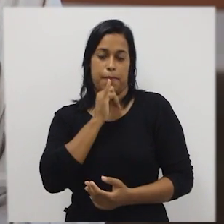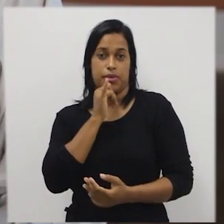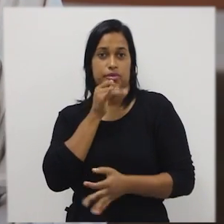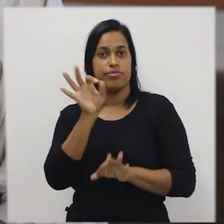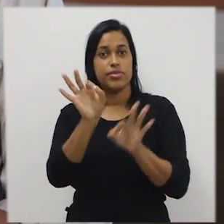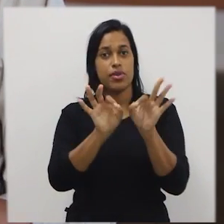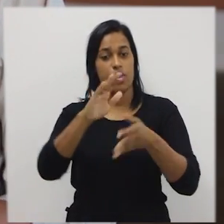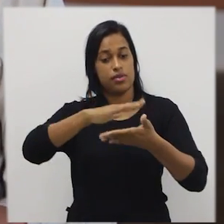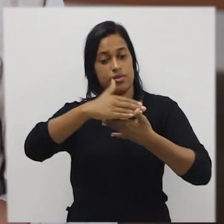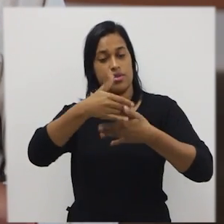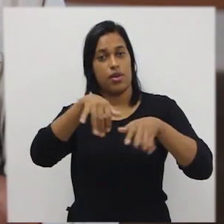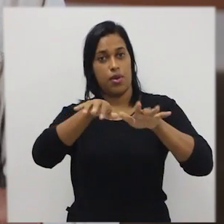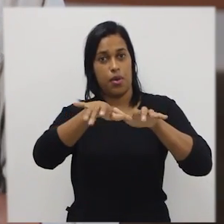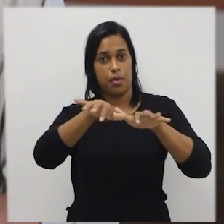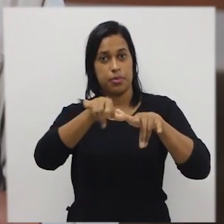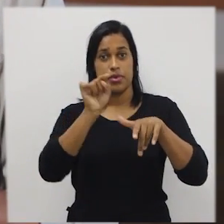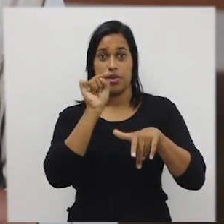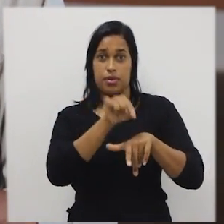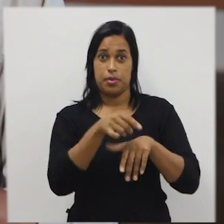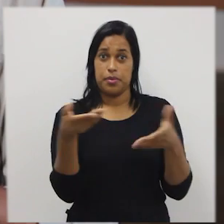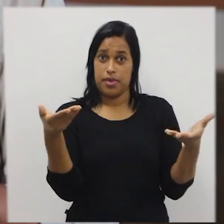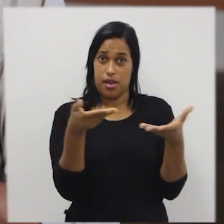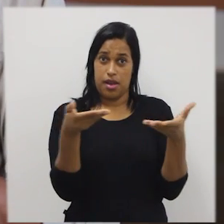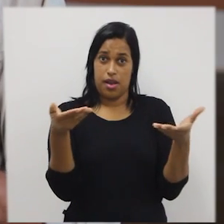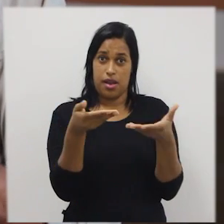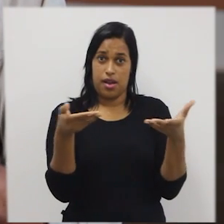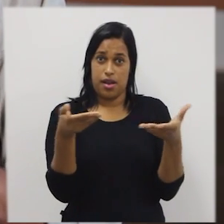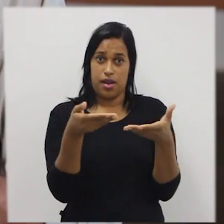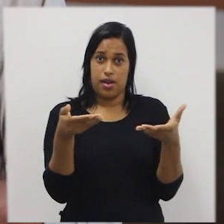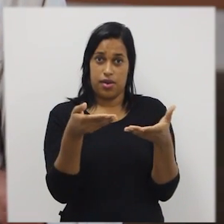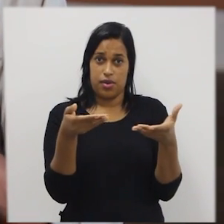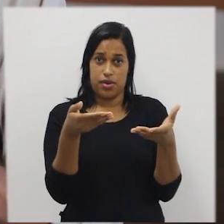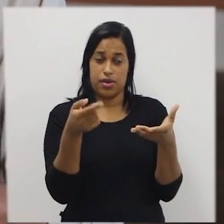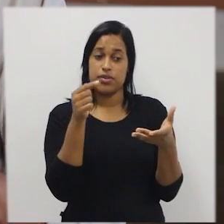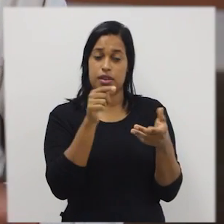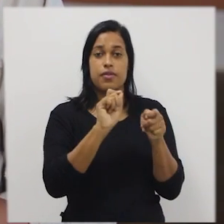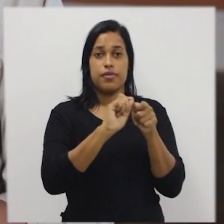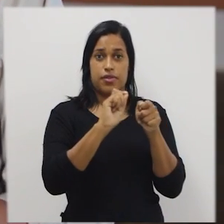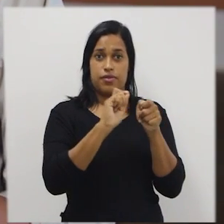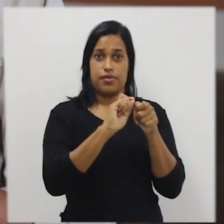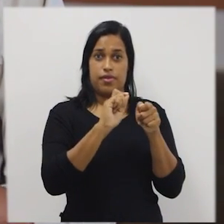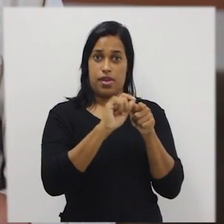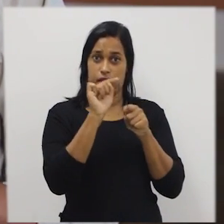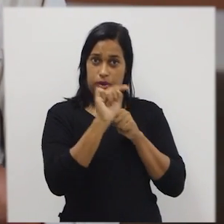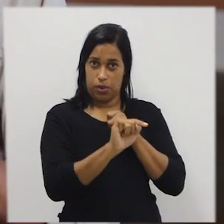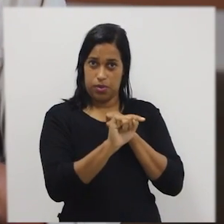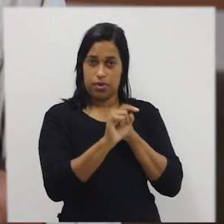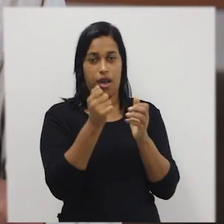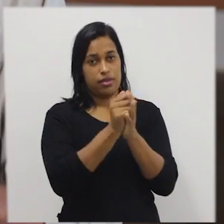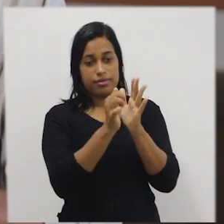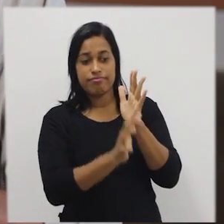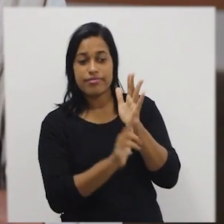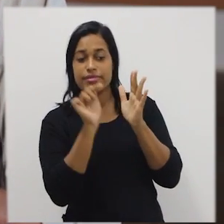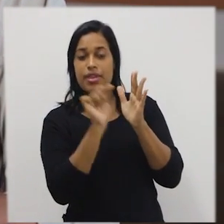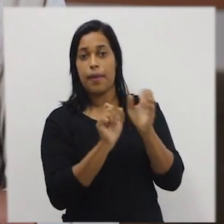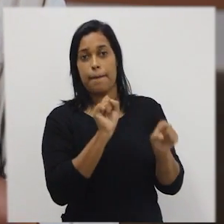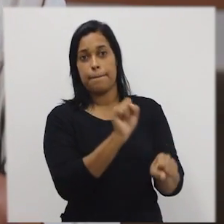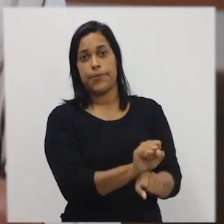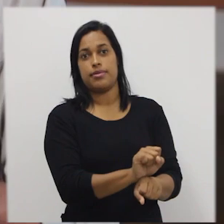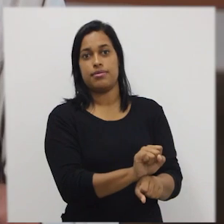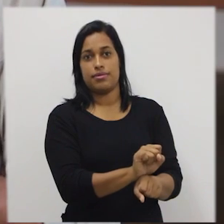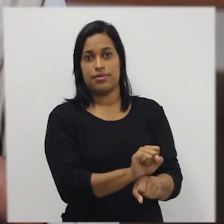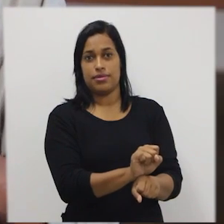computador a neste momento que ele for executar este comando, ele dê uma pausa